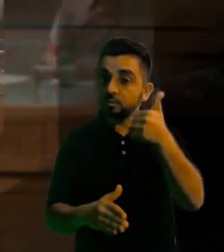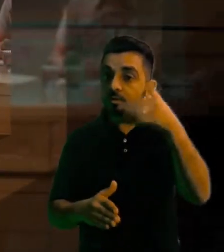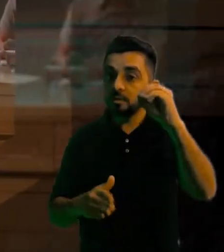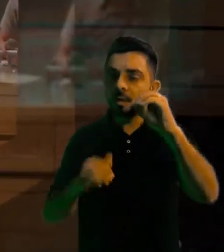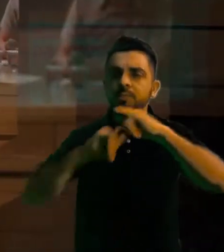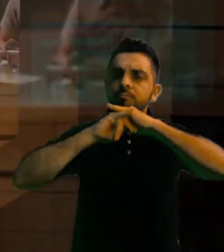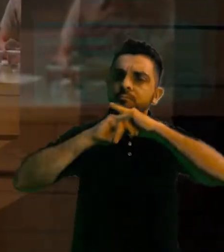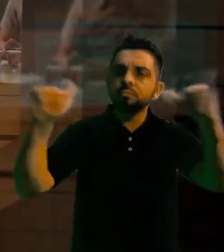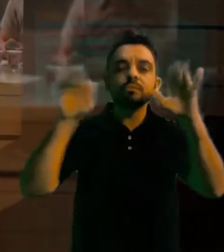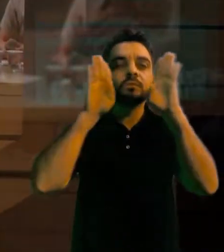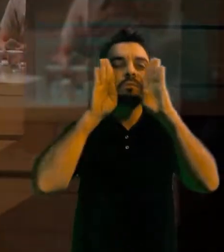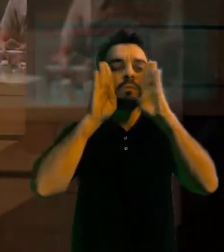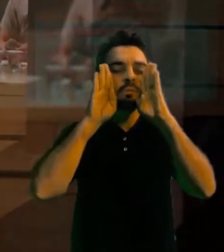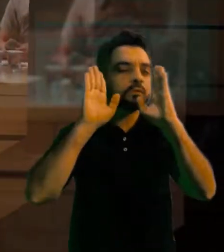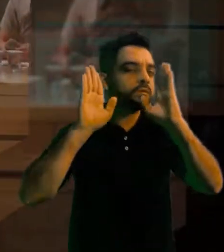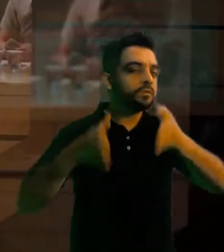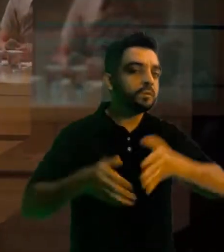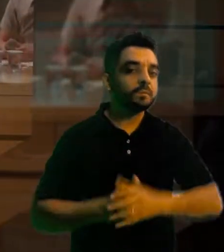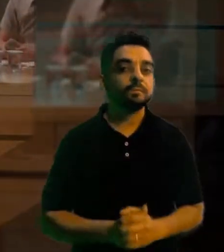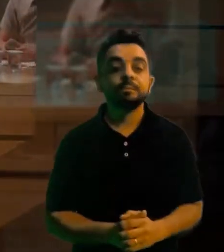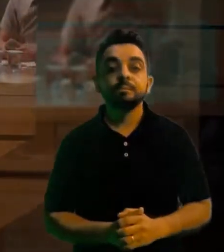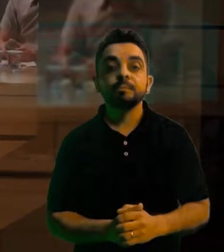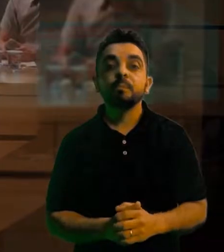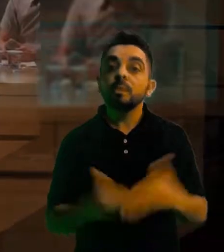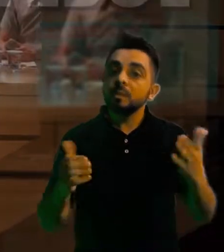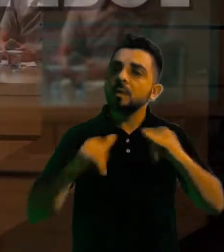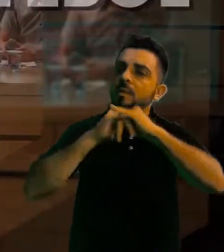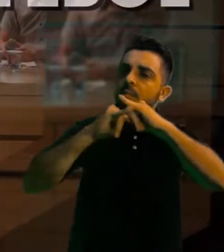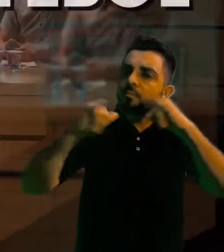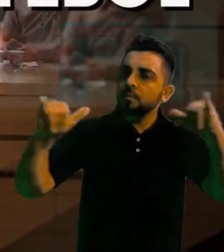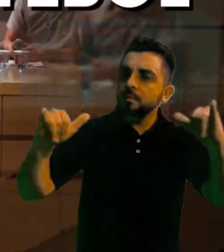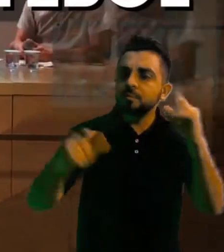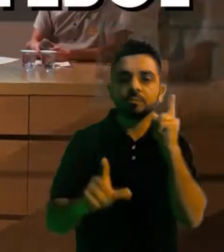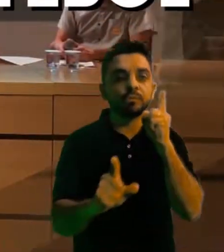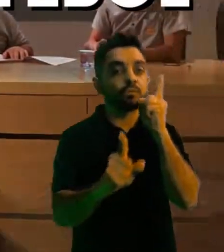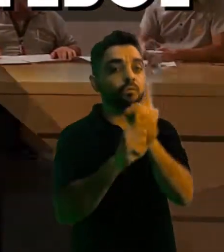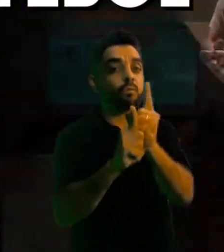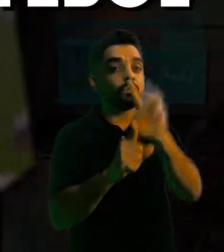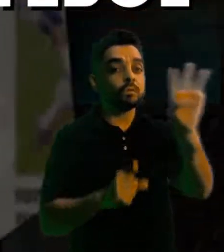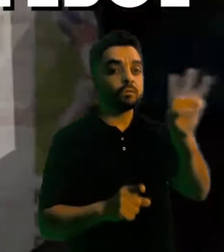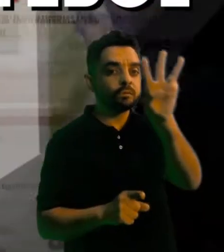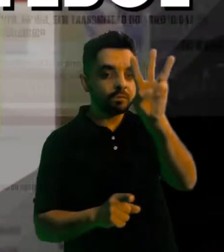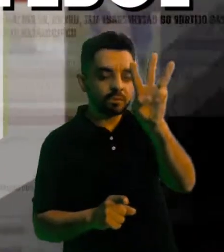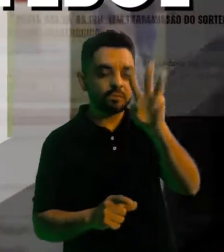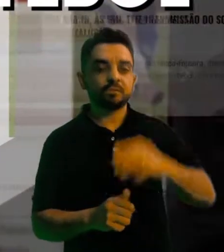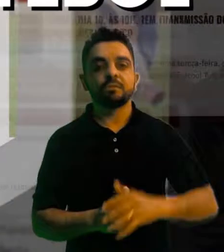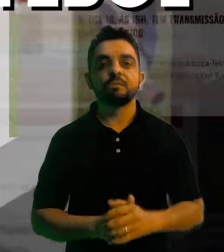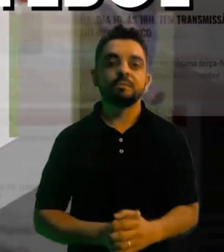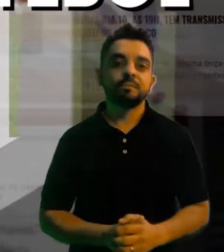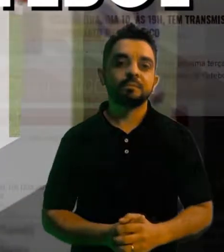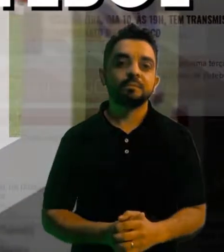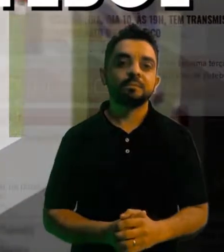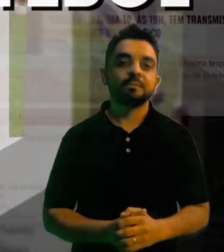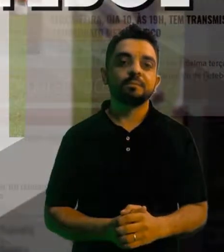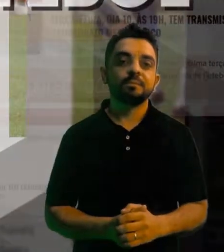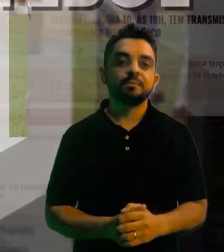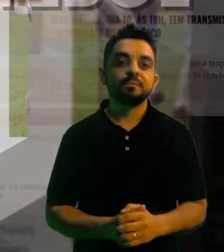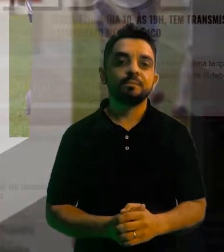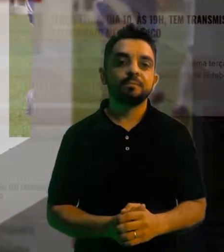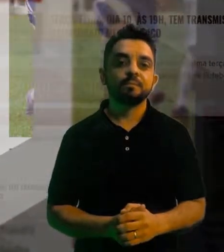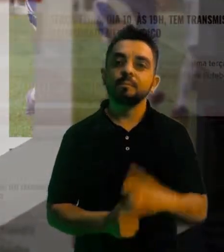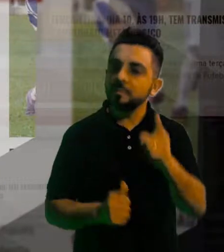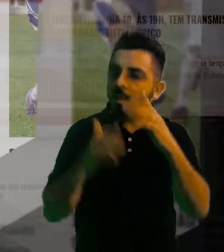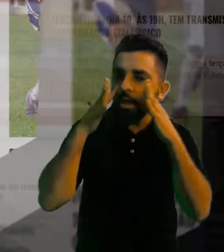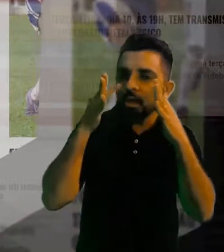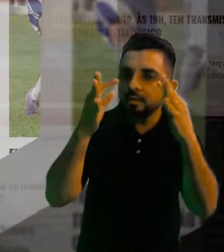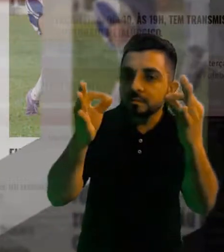Facebook do Sindicato. Mais informações sobre o campeonato em cimec.com.br barra futebol. E